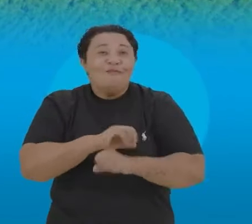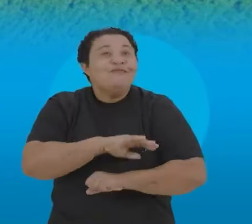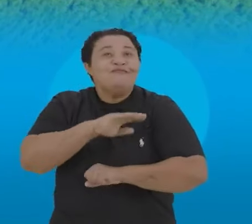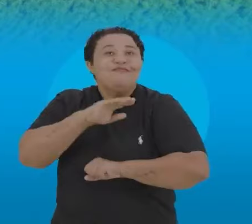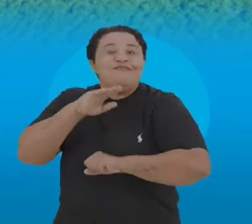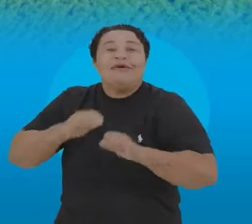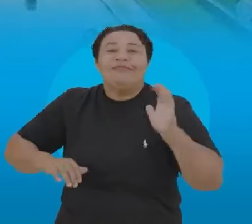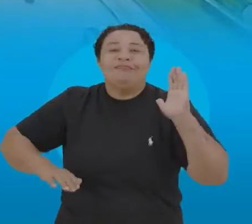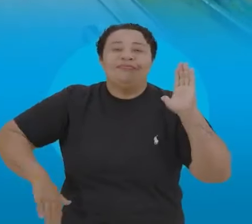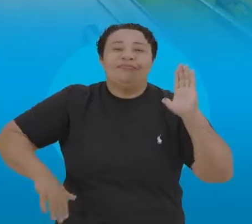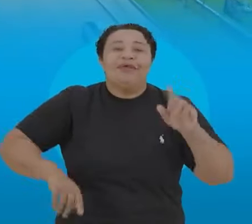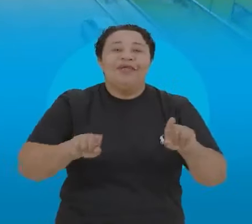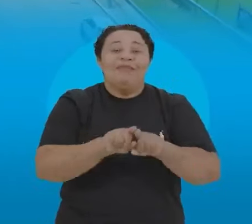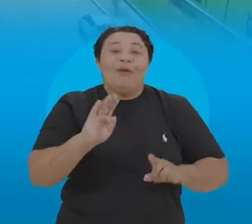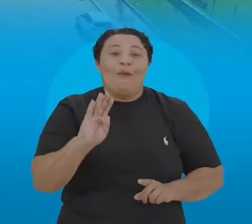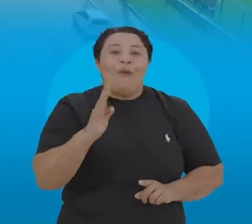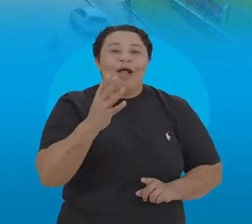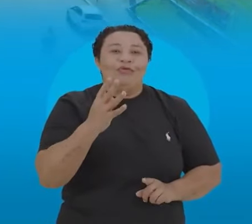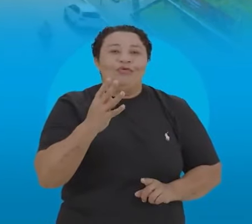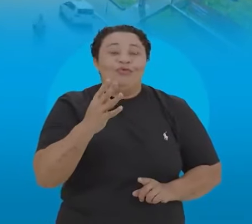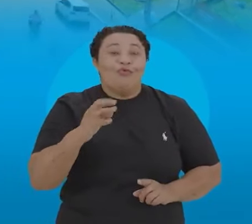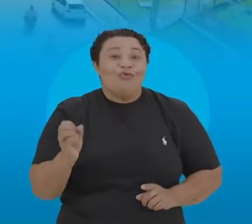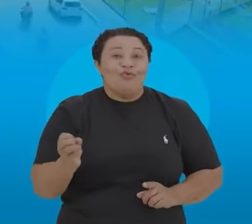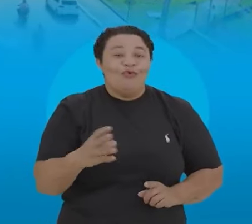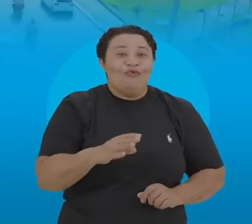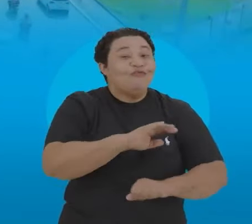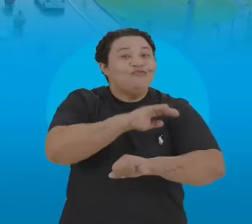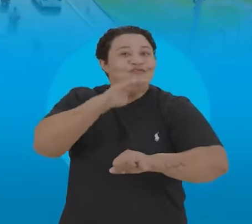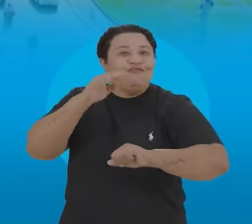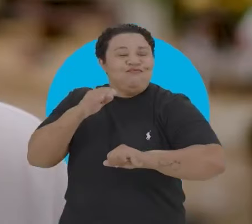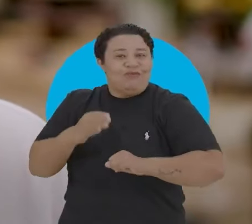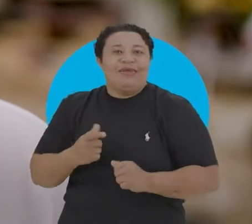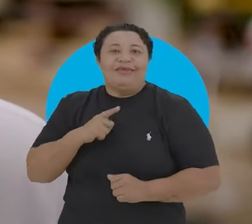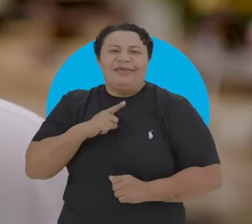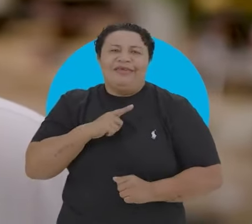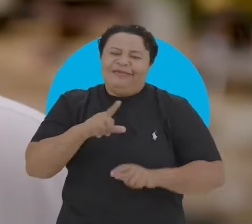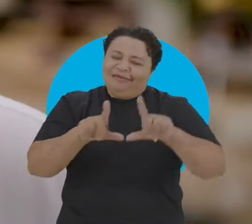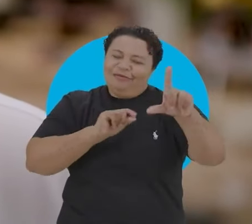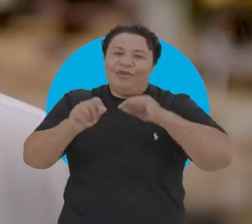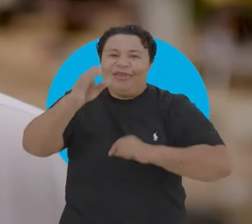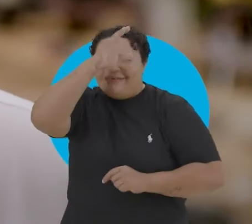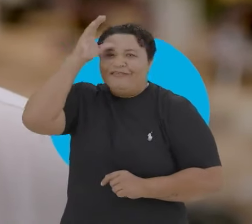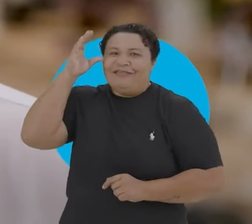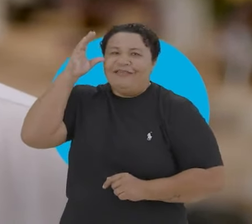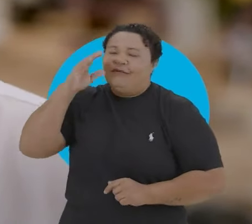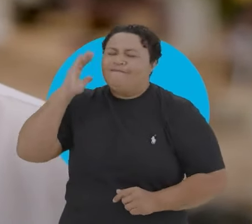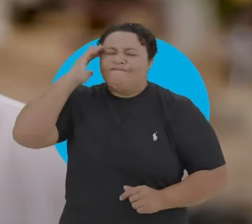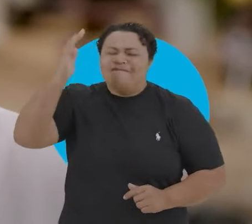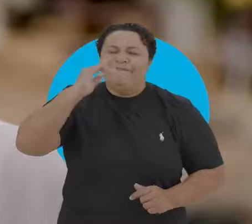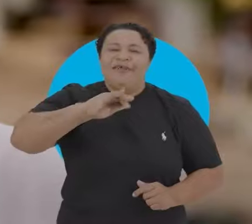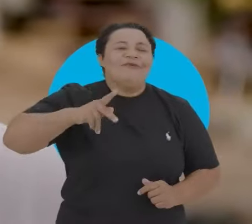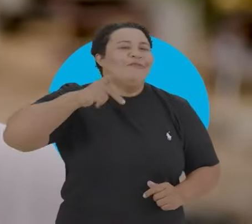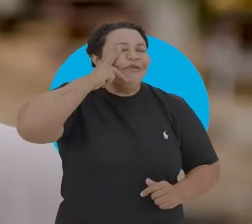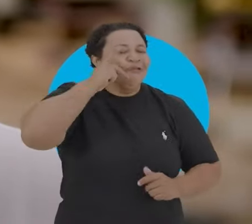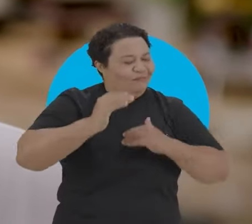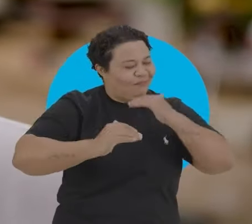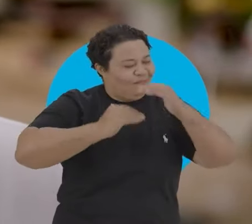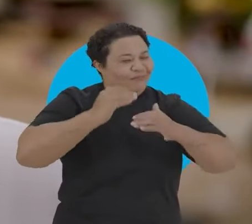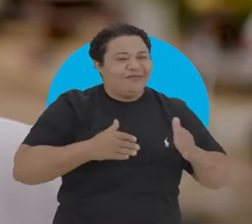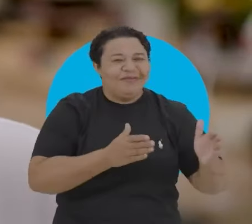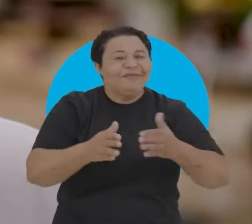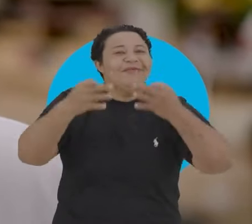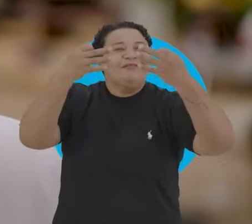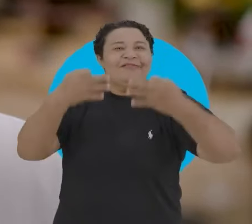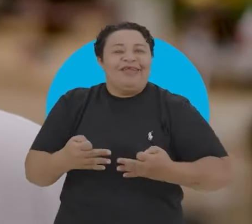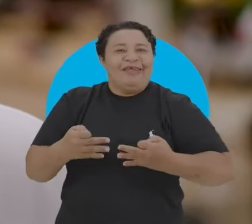Arco Metropolitano E 4 novos viadutos Eleger Cícero é fundamental para João Pessoa seguir